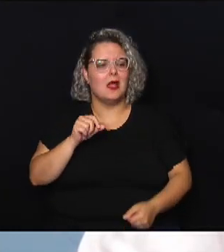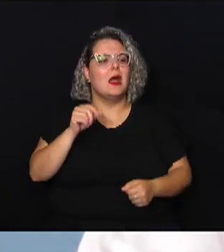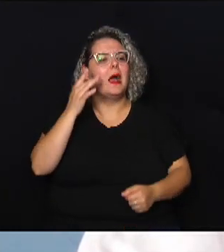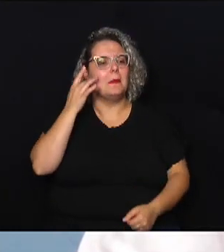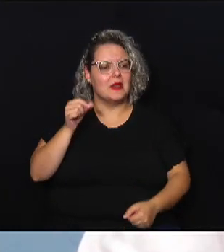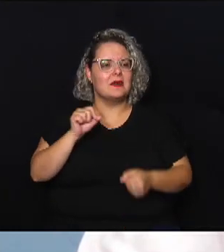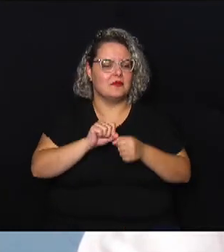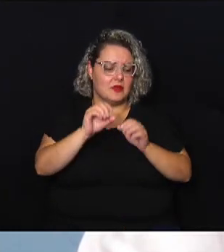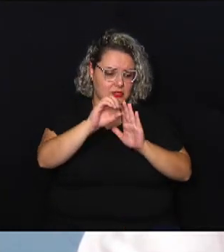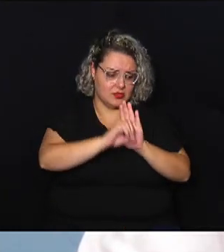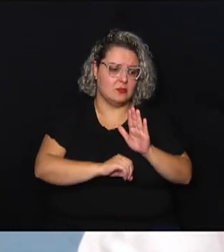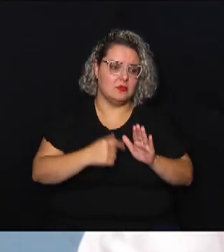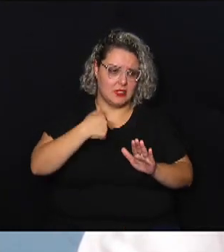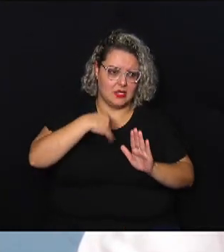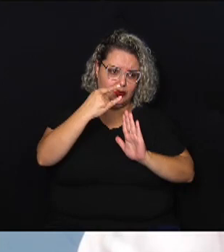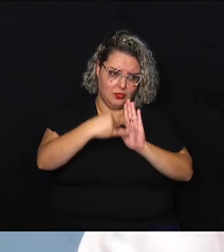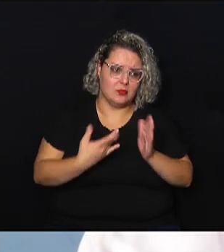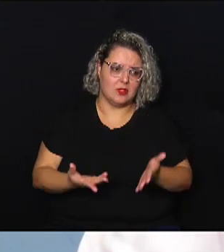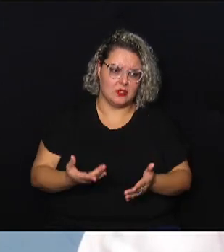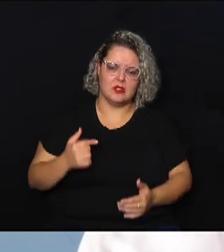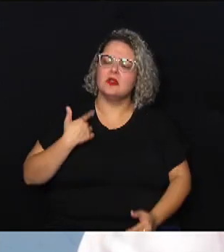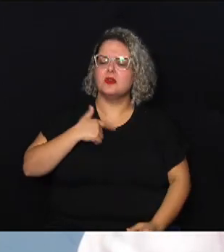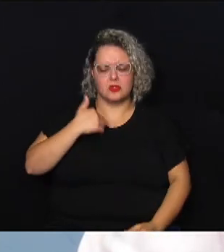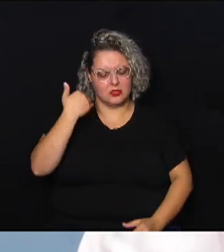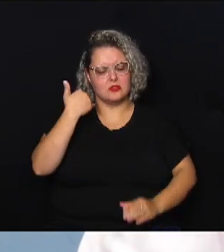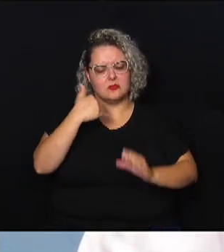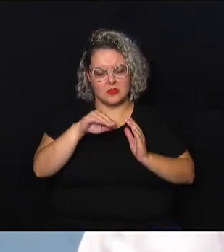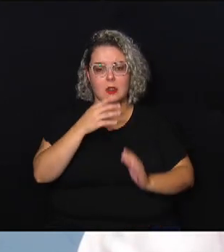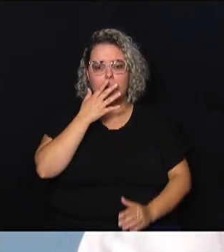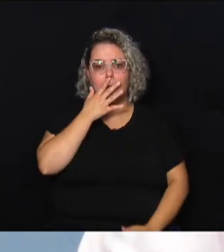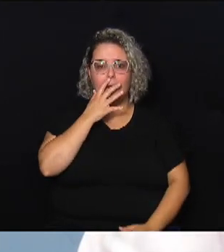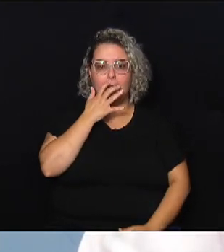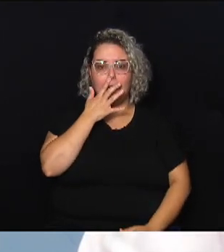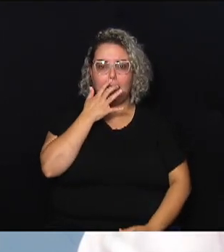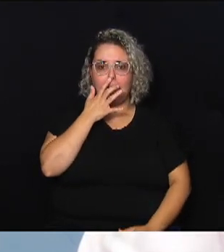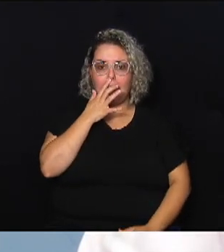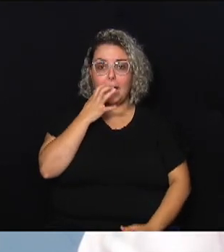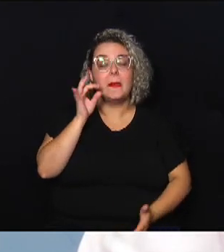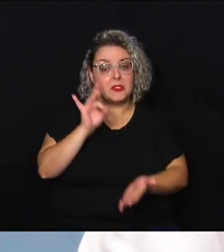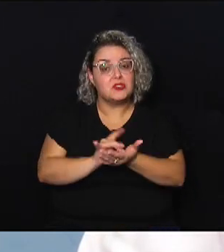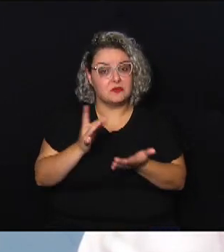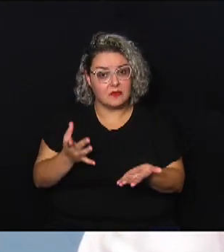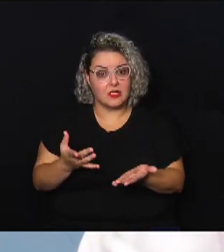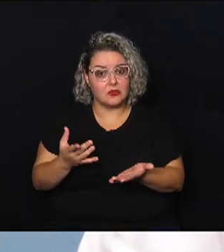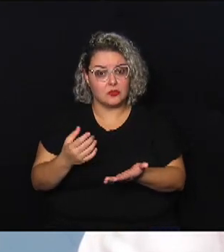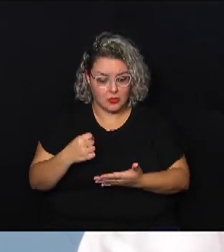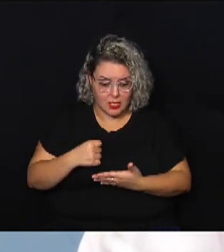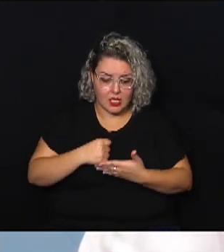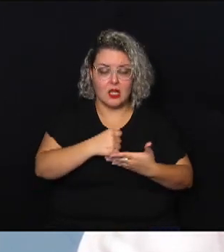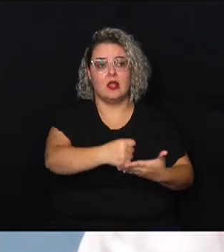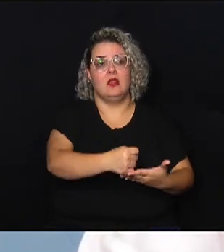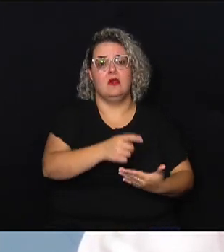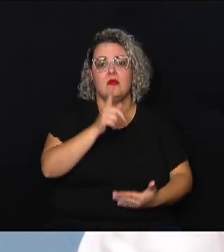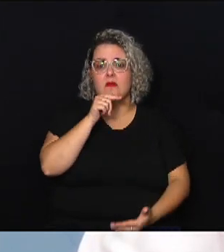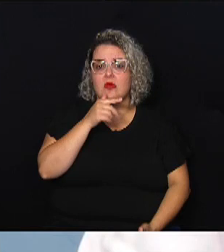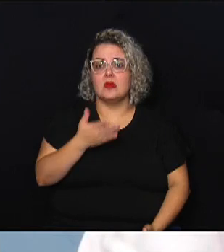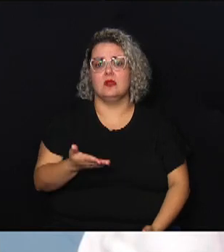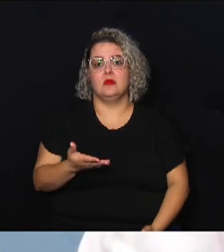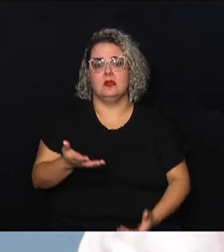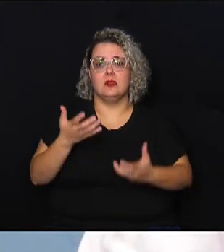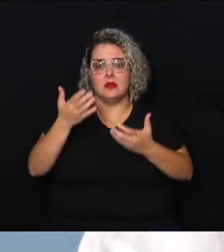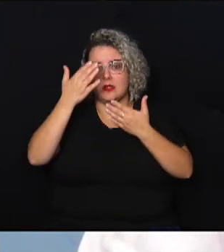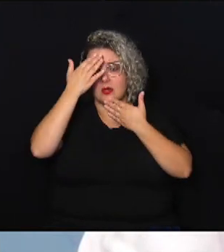ofício para eu documentar e nós vamos enviar e eu mandei e de fato ele enviou quero agradecer